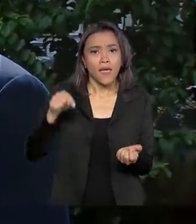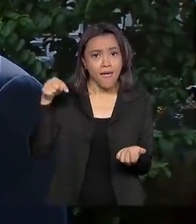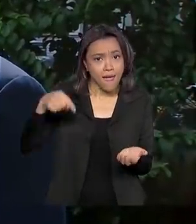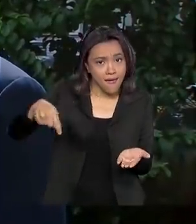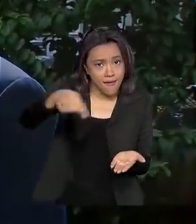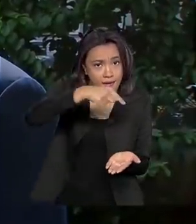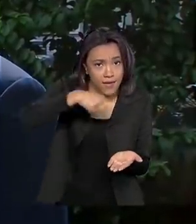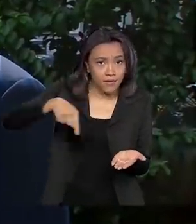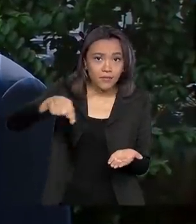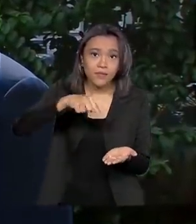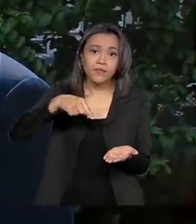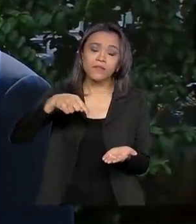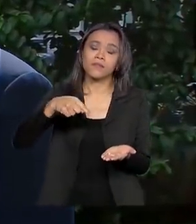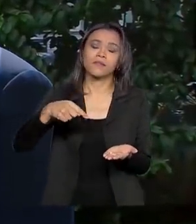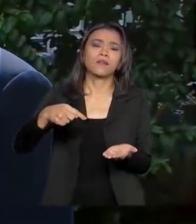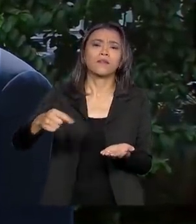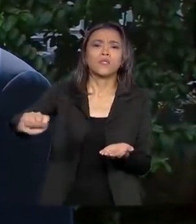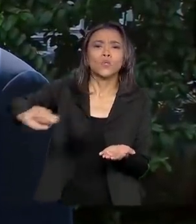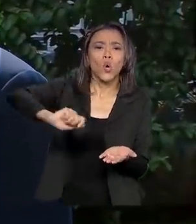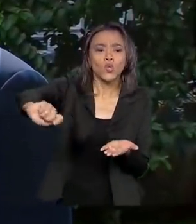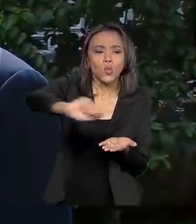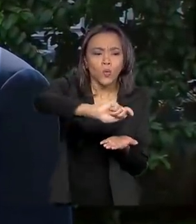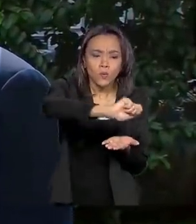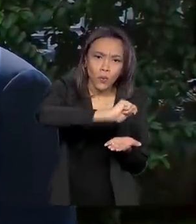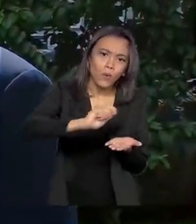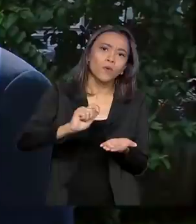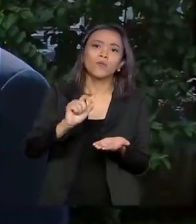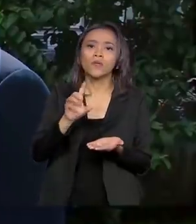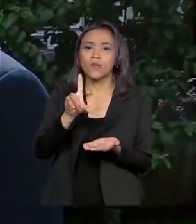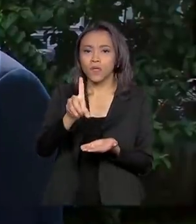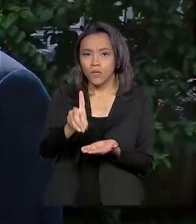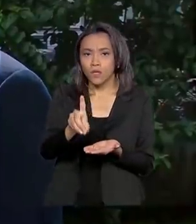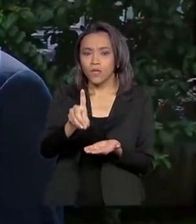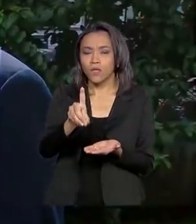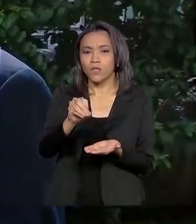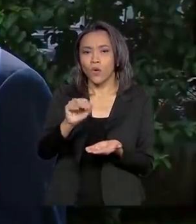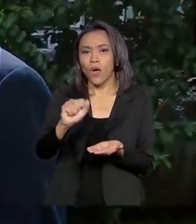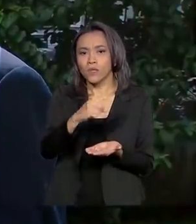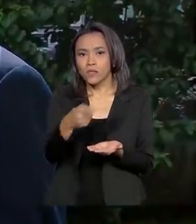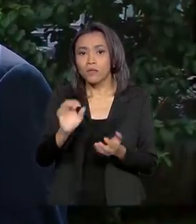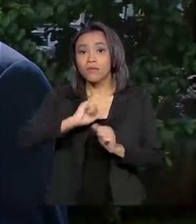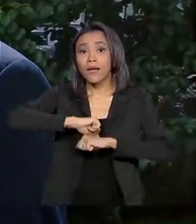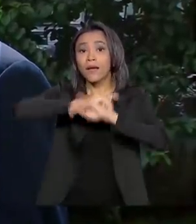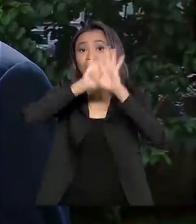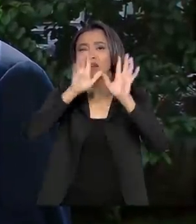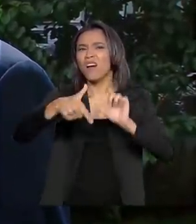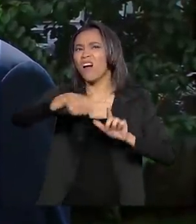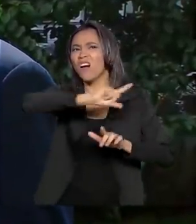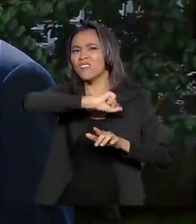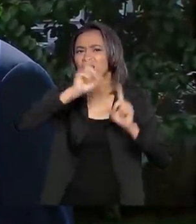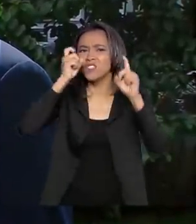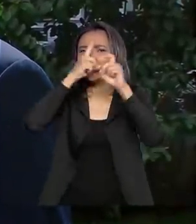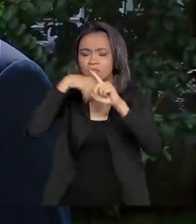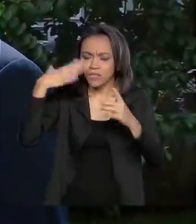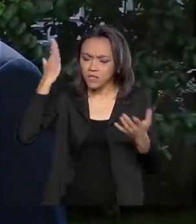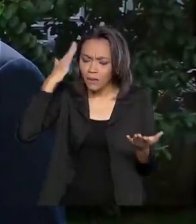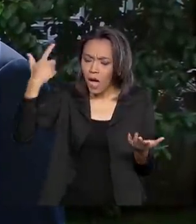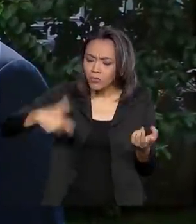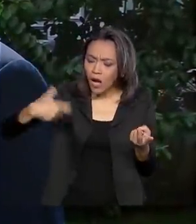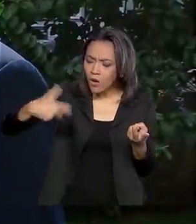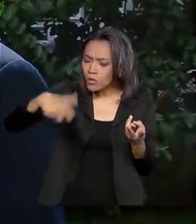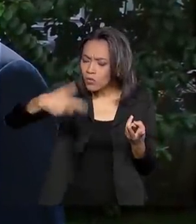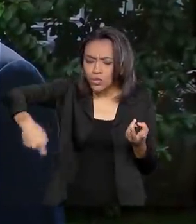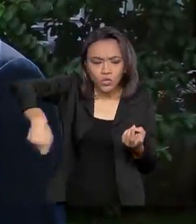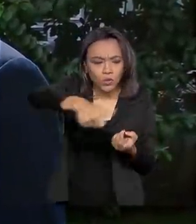bem mais transparentes no programa. Antes havia uma dificuldade para ele localizar, hoje ele aparece diretamente